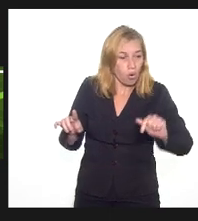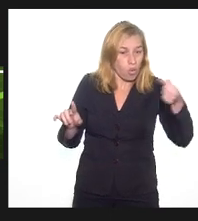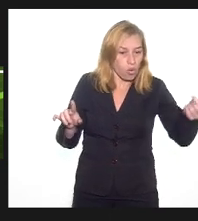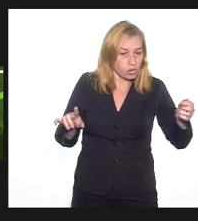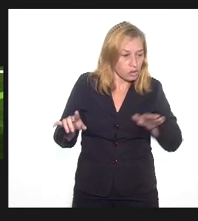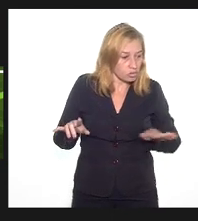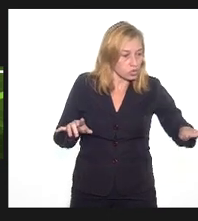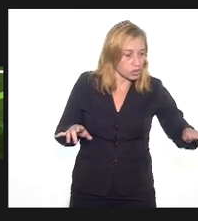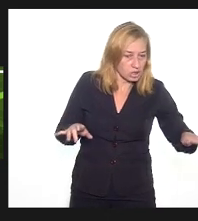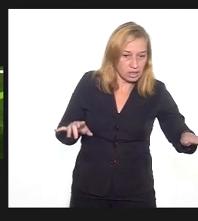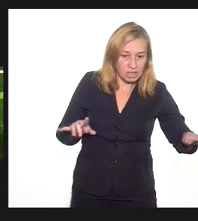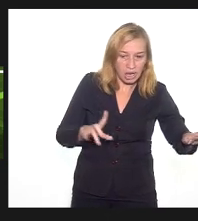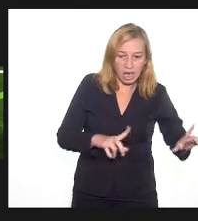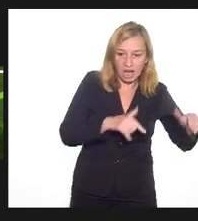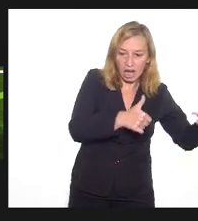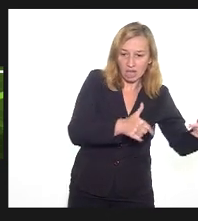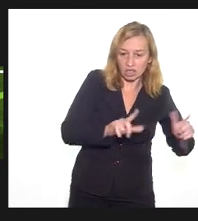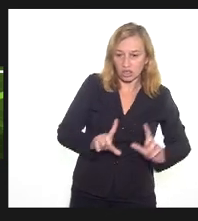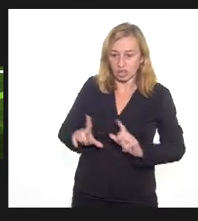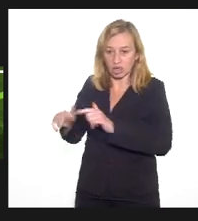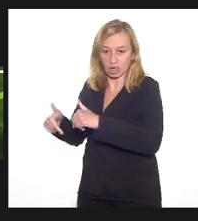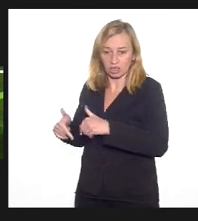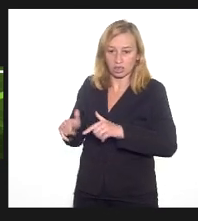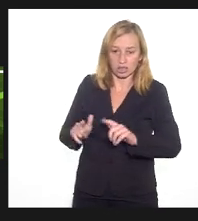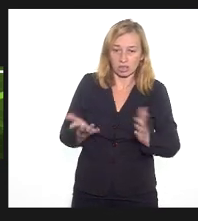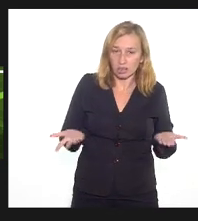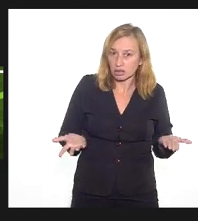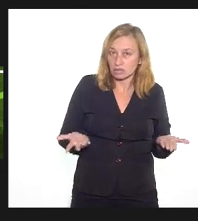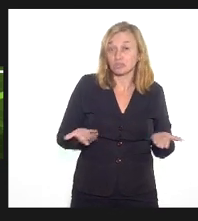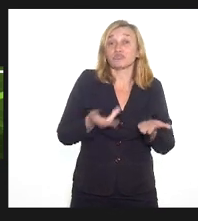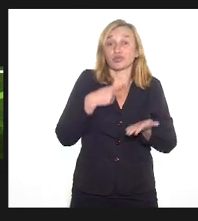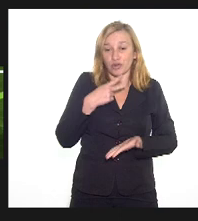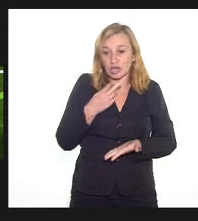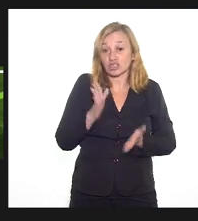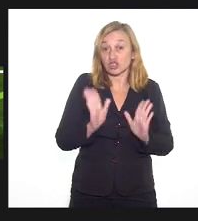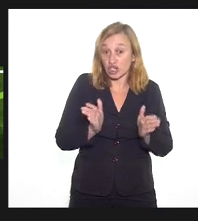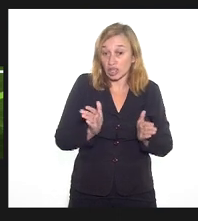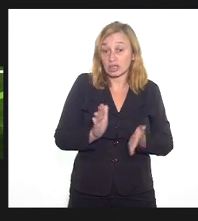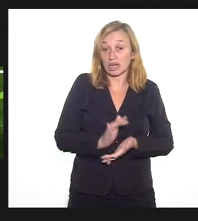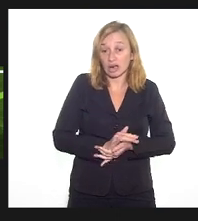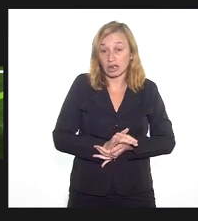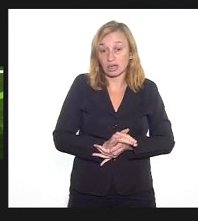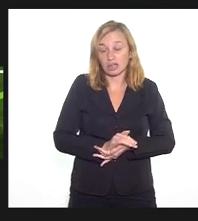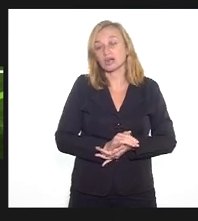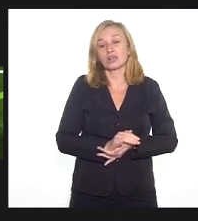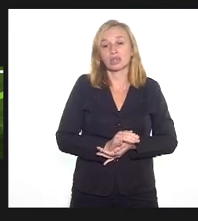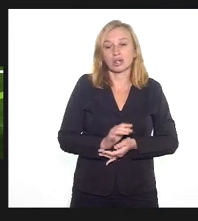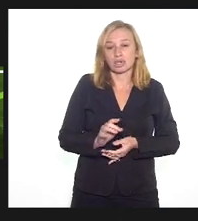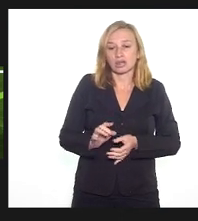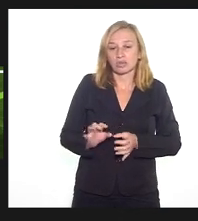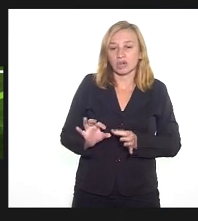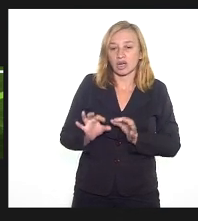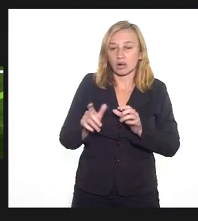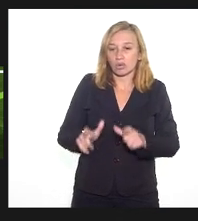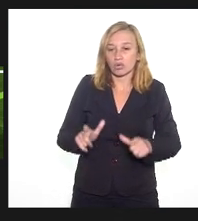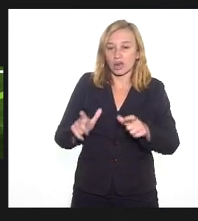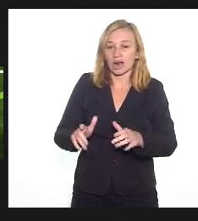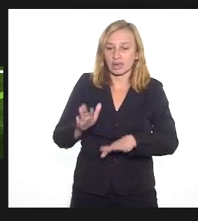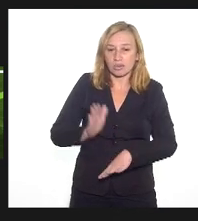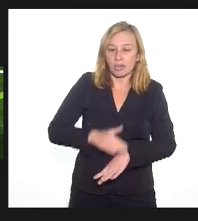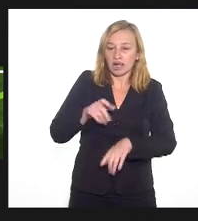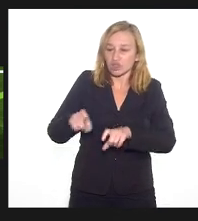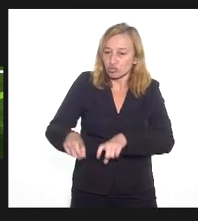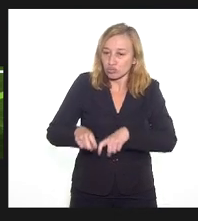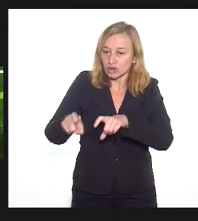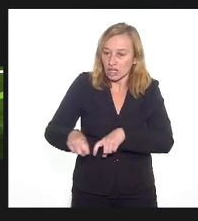a cá. Quando começa essa comunidade, começa lá. Tanto que, como eu falei, a gente já está indo para as comunidades mais do interior que de